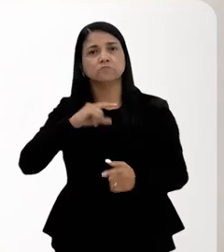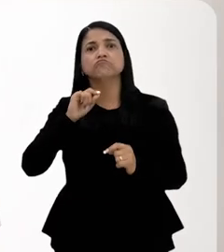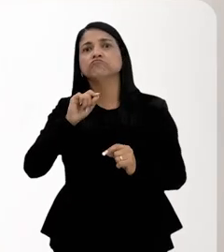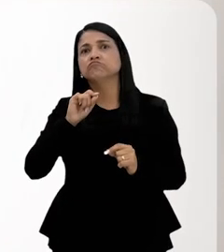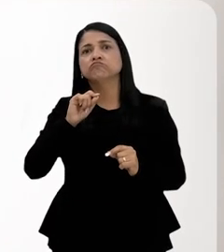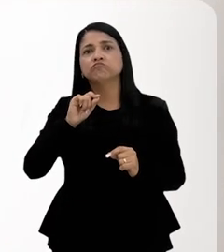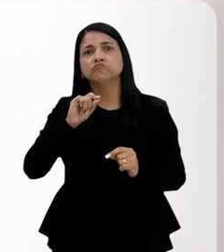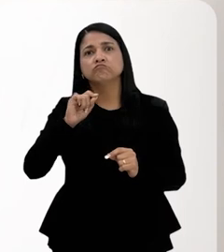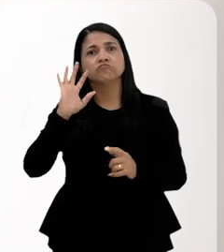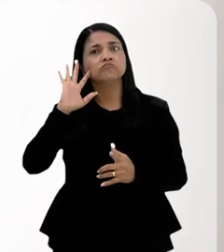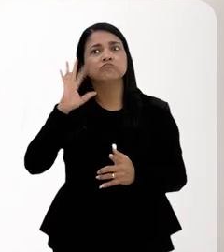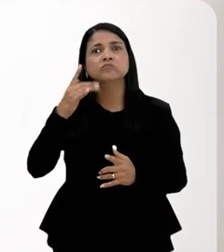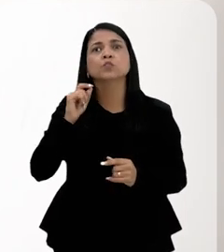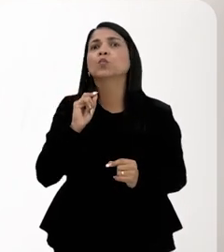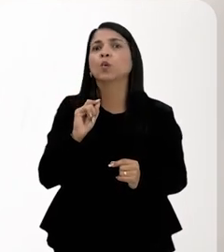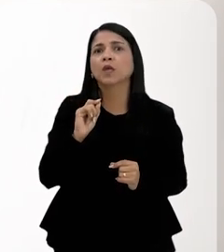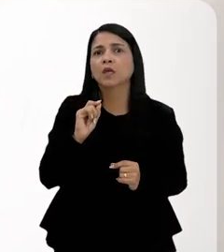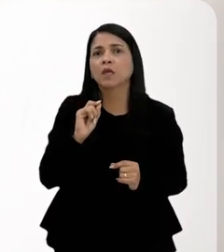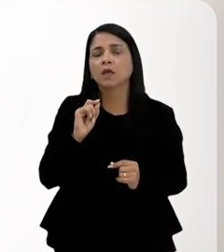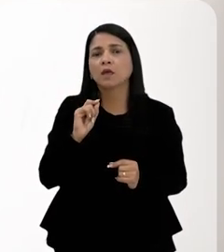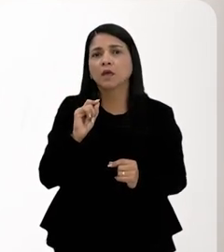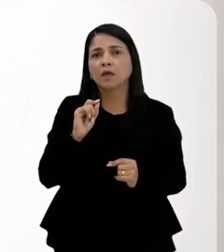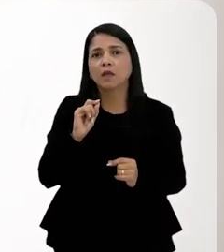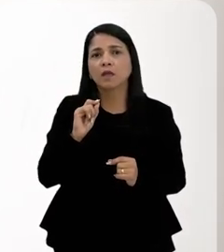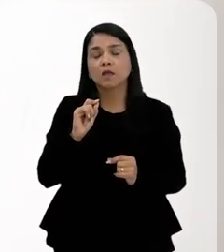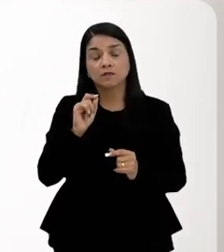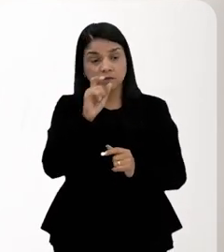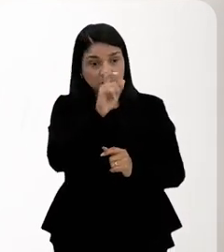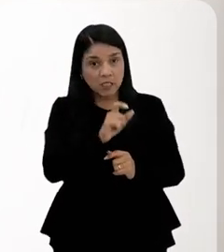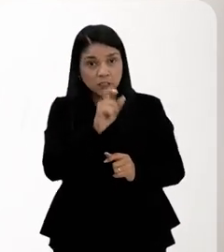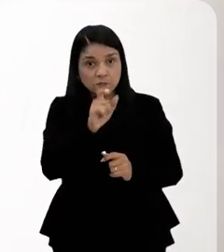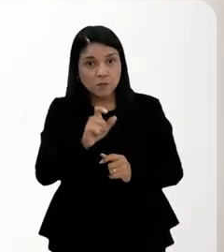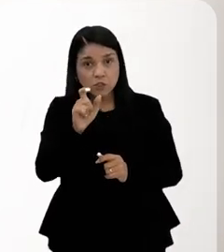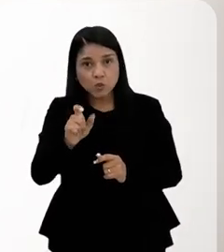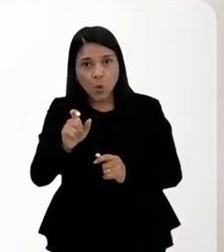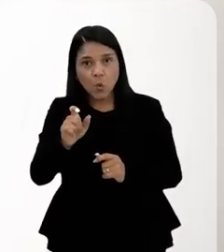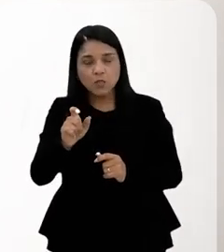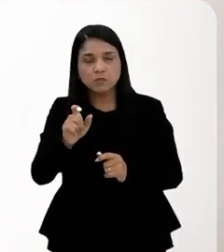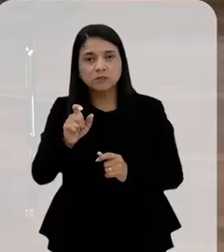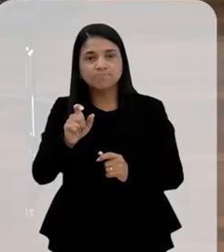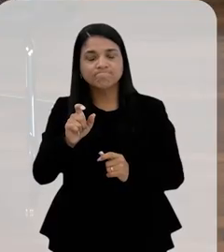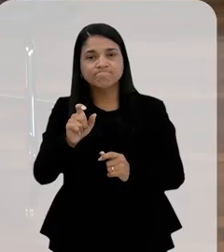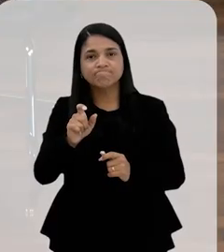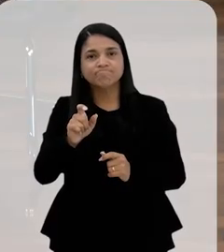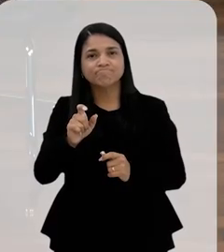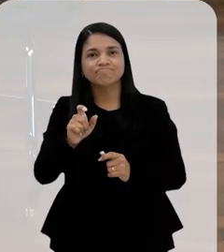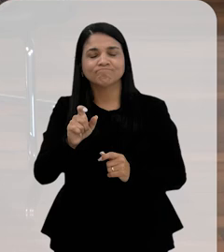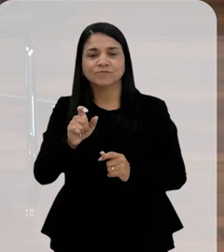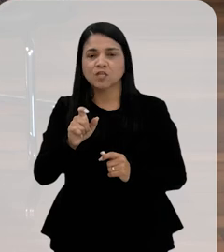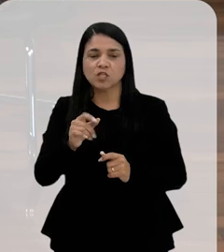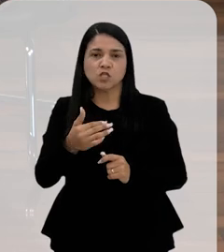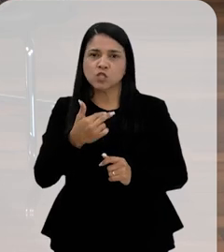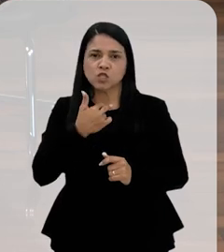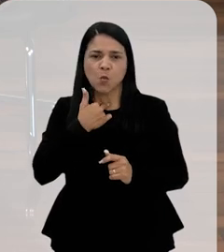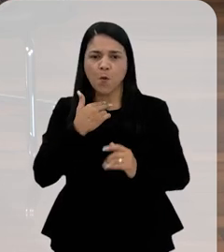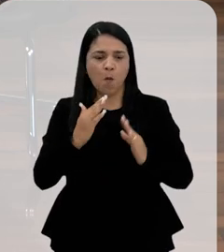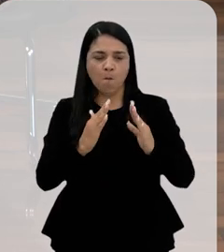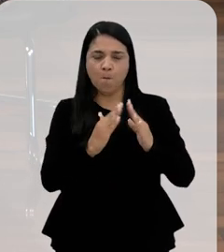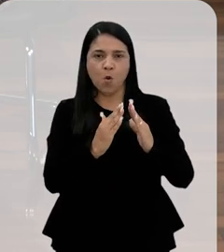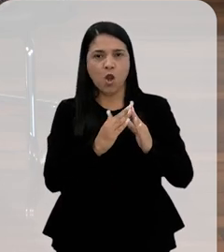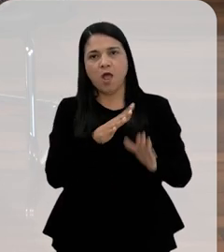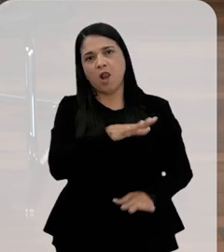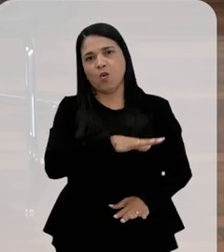E a solução é justamente essas pessoas não estarem nesses lugares vulneráveis,